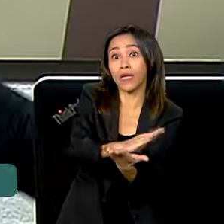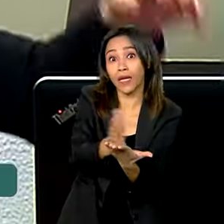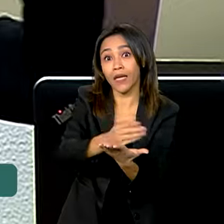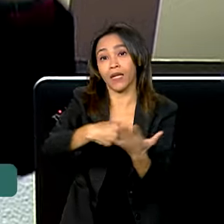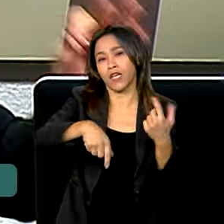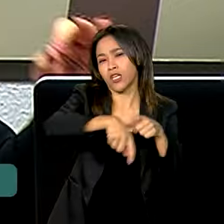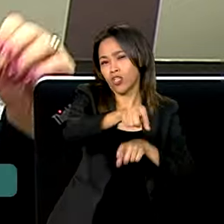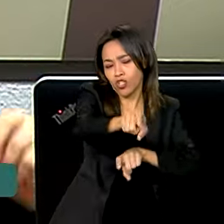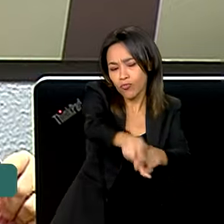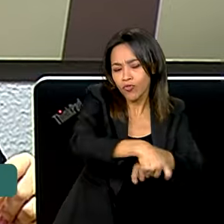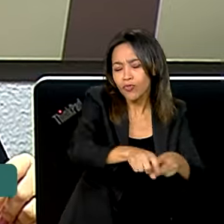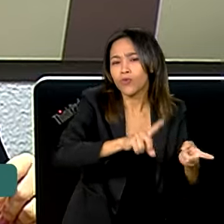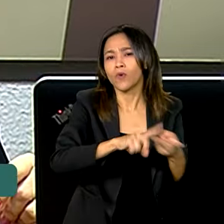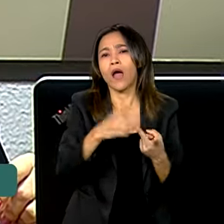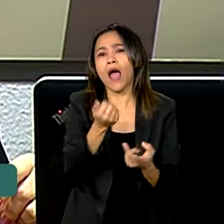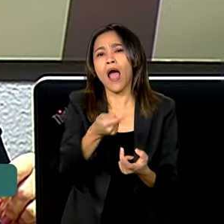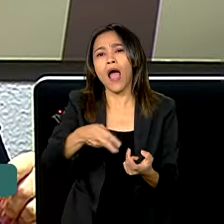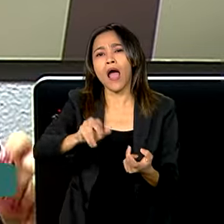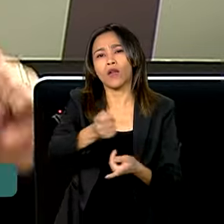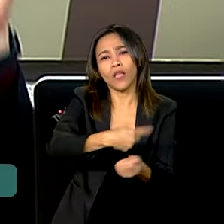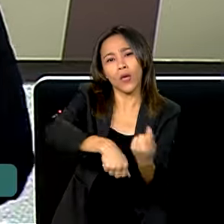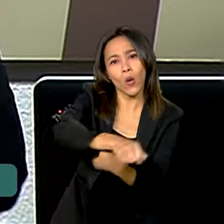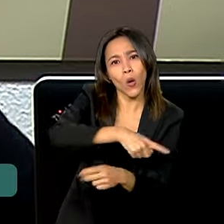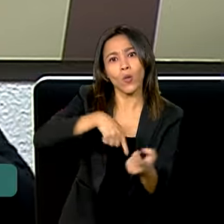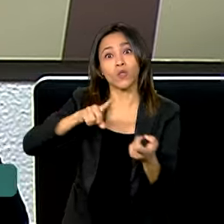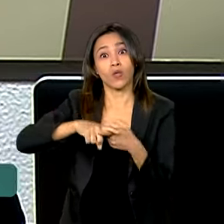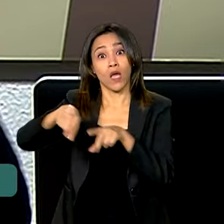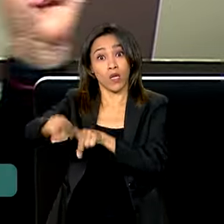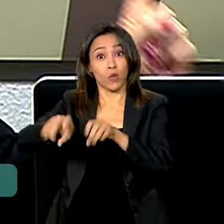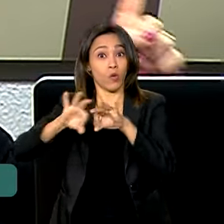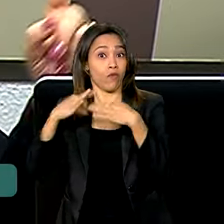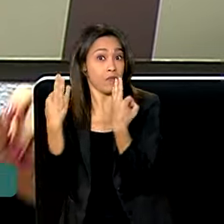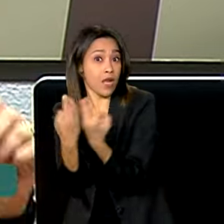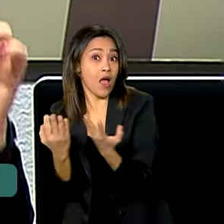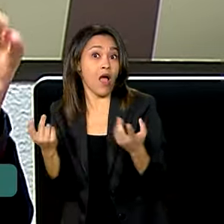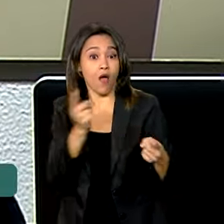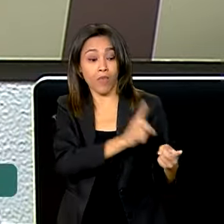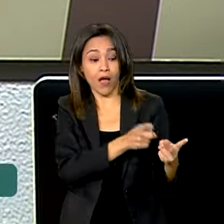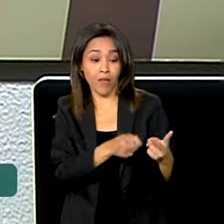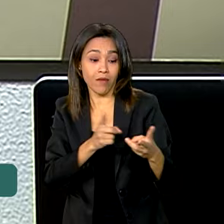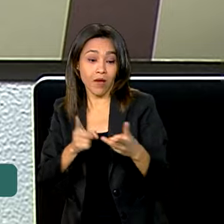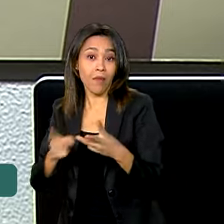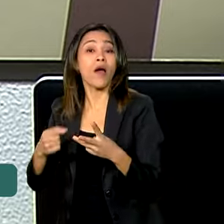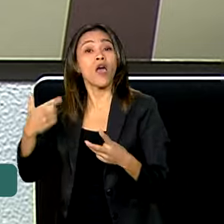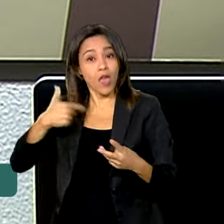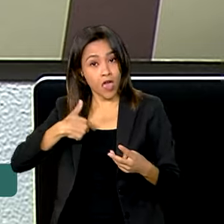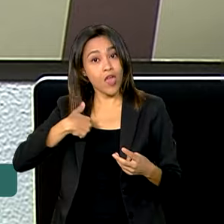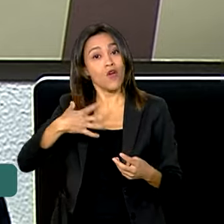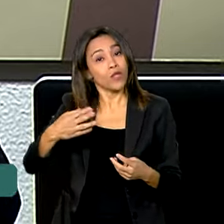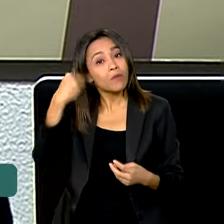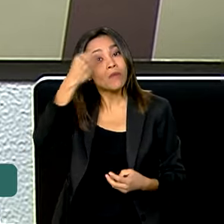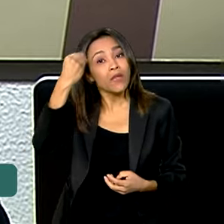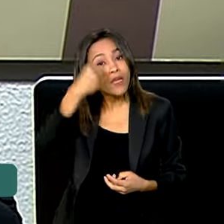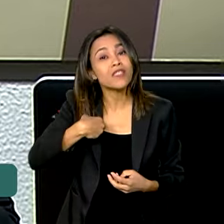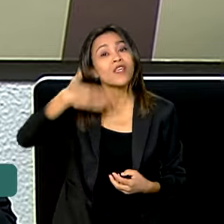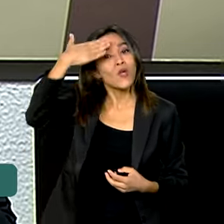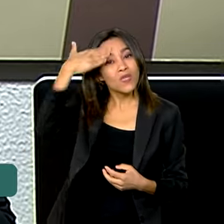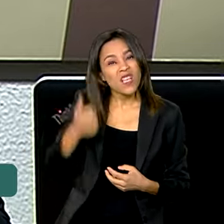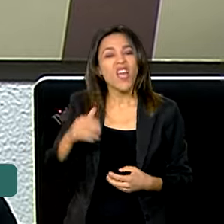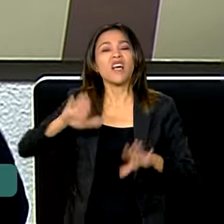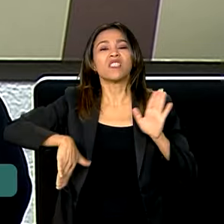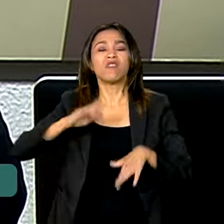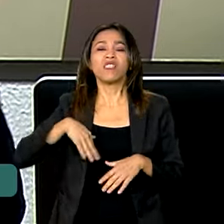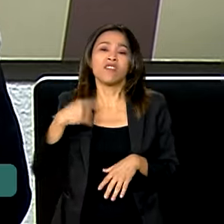ao agronegócio, à agricultura familiar, à agroindústria, que eu que sou dessas regiões, sei que é algo que a gente às vezes dá pouca